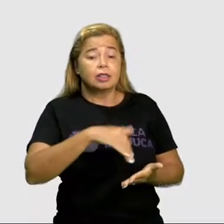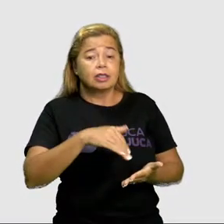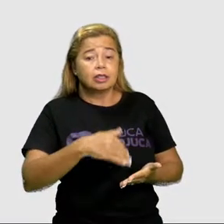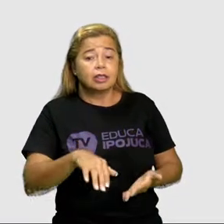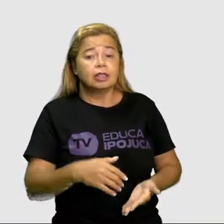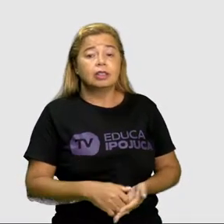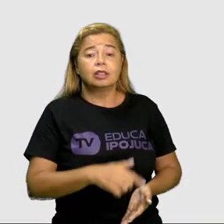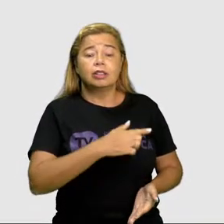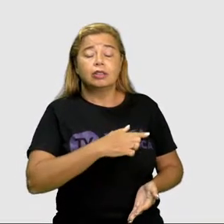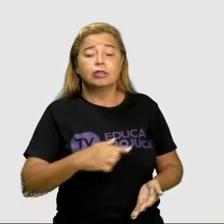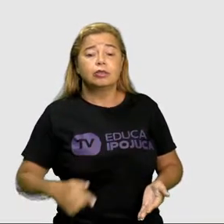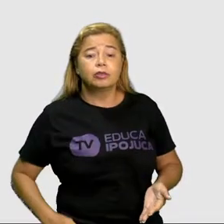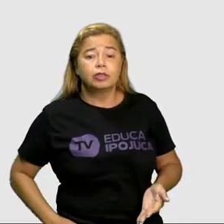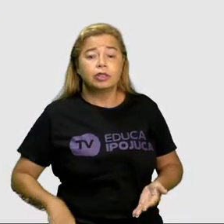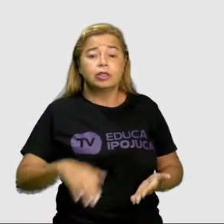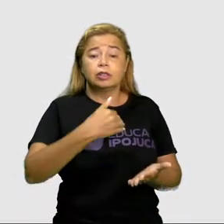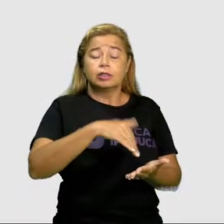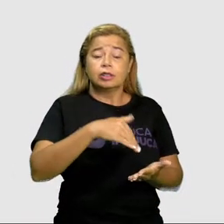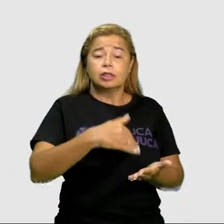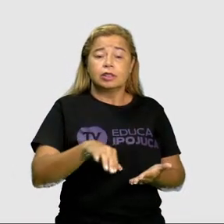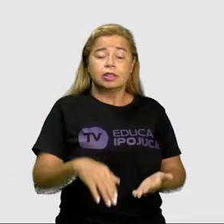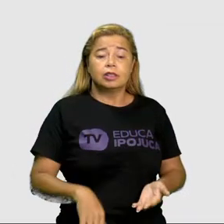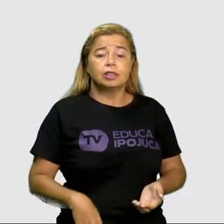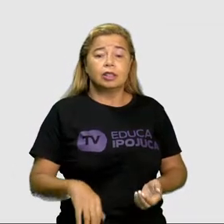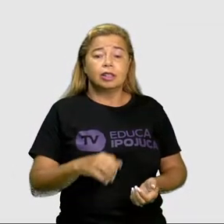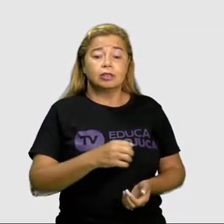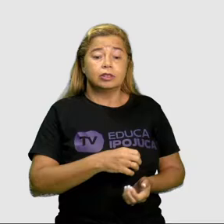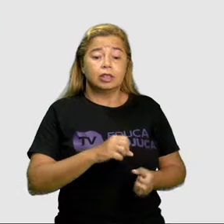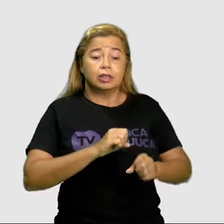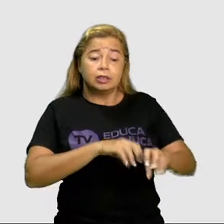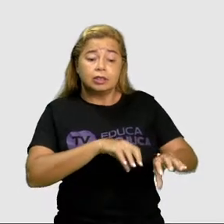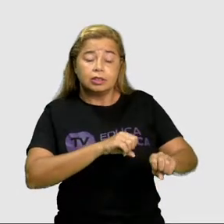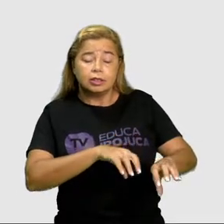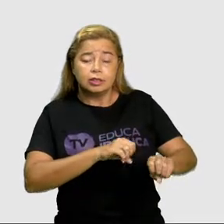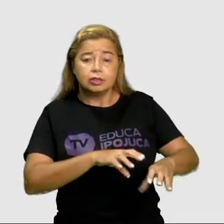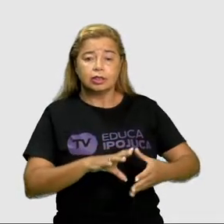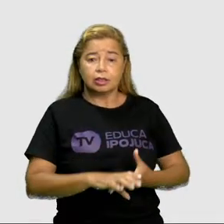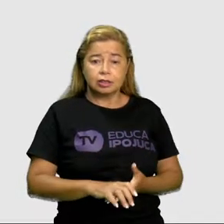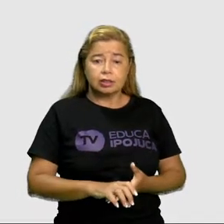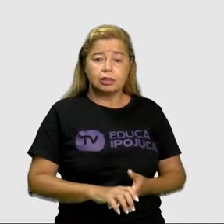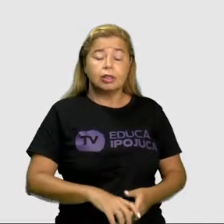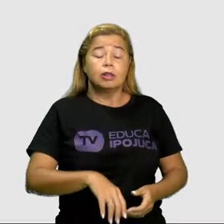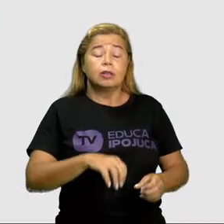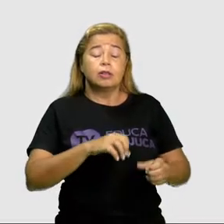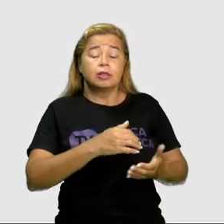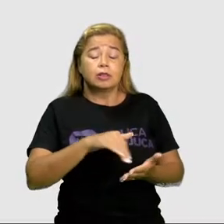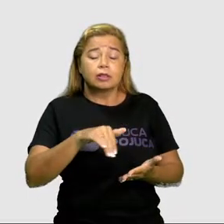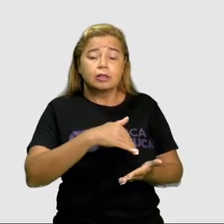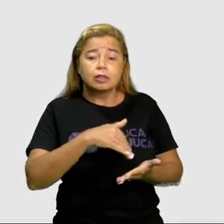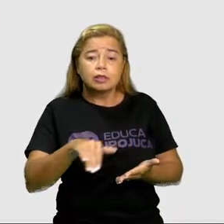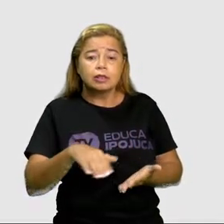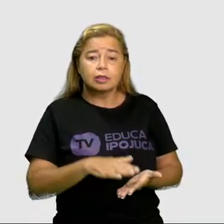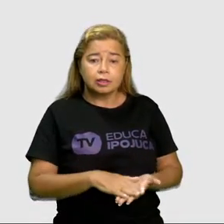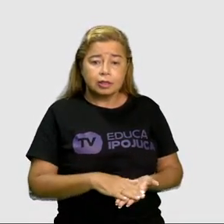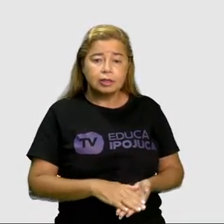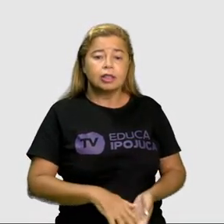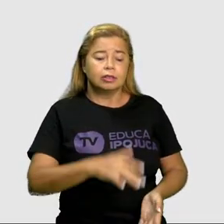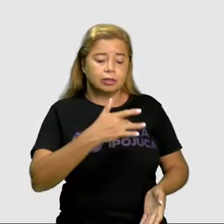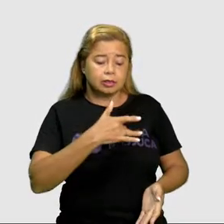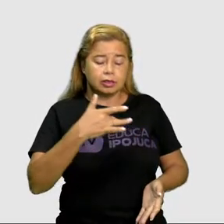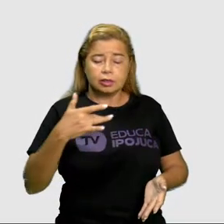secretário de saúde, secretário de segurança, da cultura, entre outros também secretários que existem, de